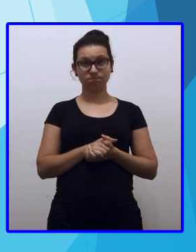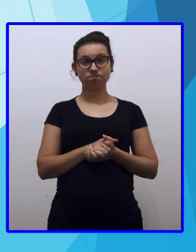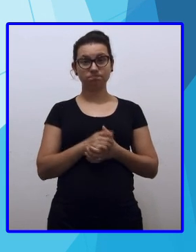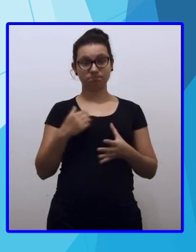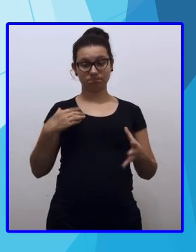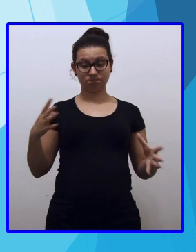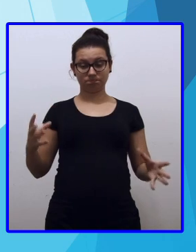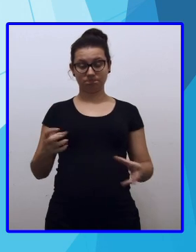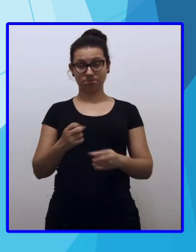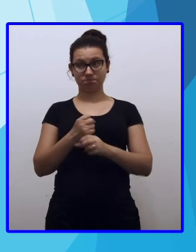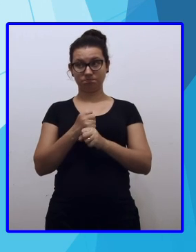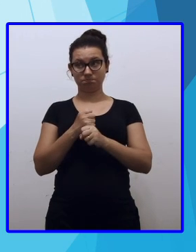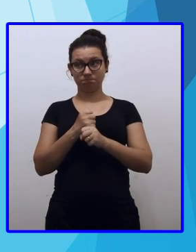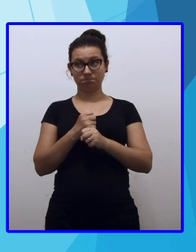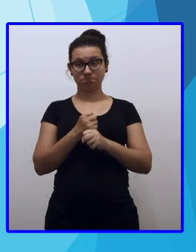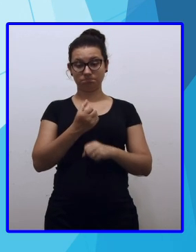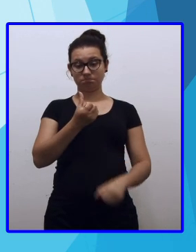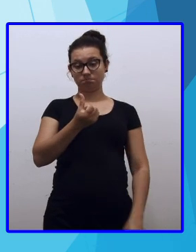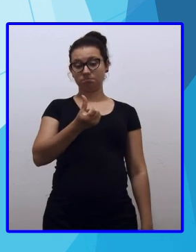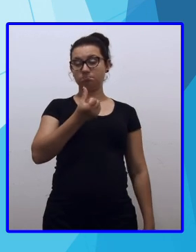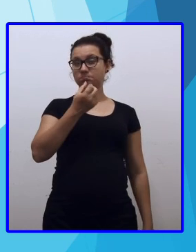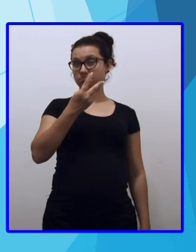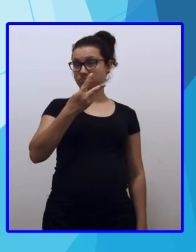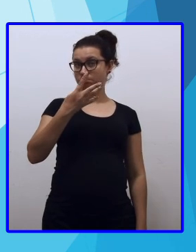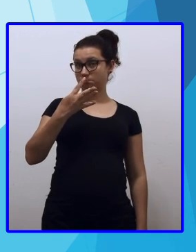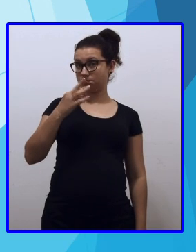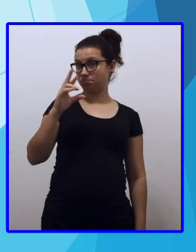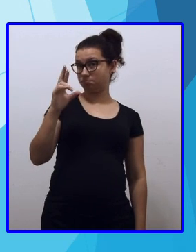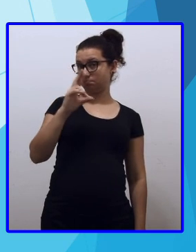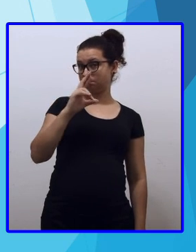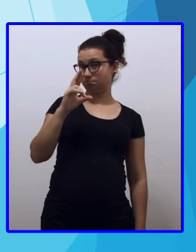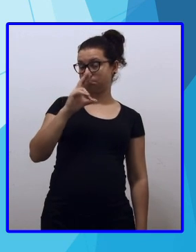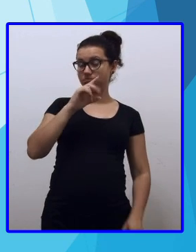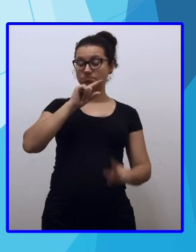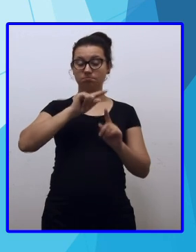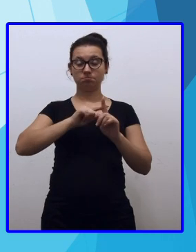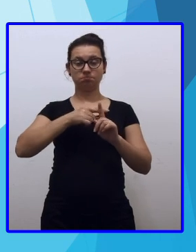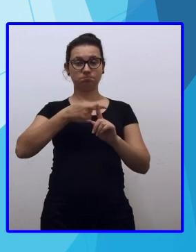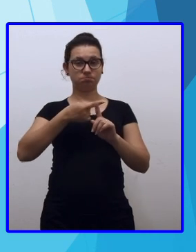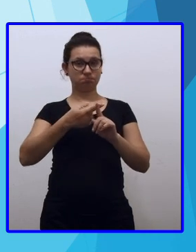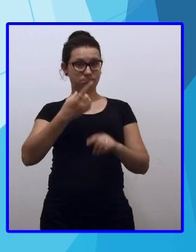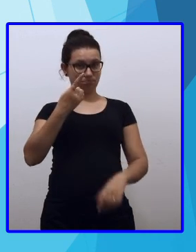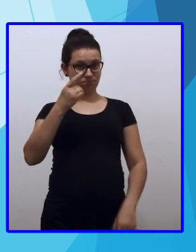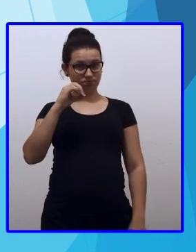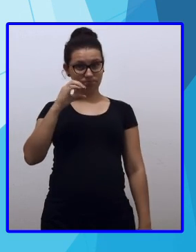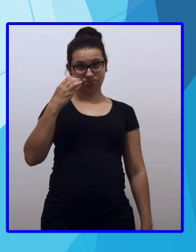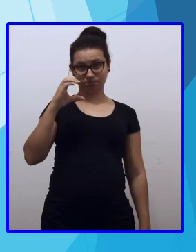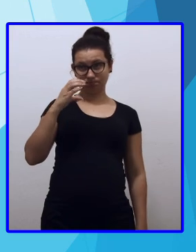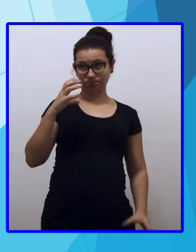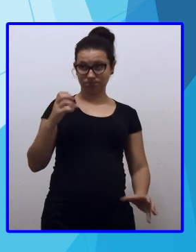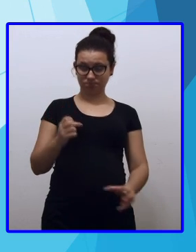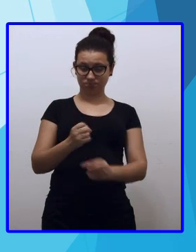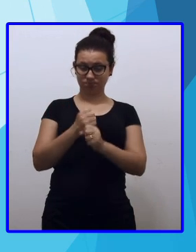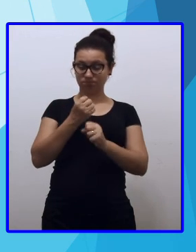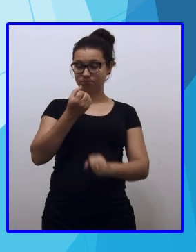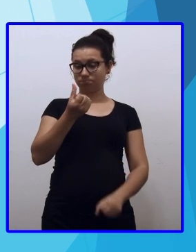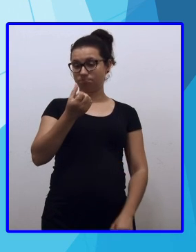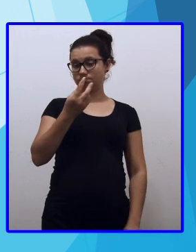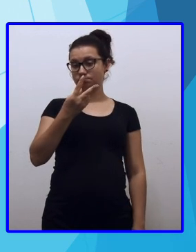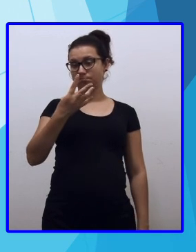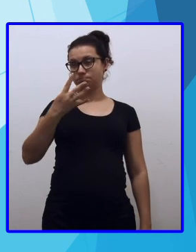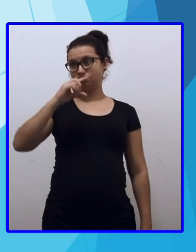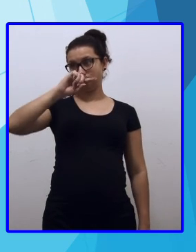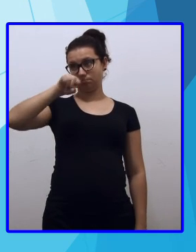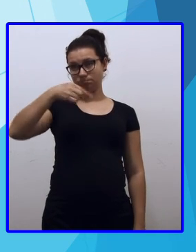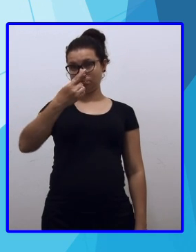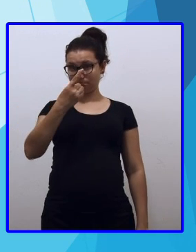Aí, eu juntei os seiscentos e vinte e quatro reais mais os dez centavos. Total, seiscentos e vinte e quatro